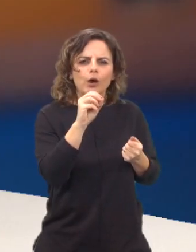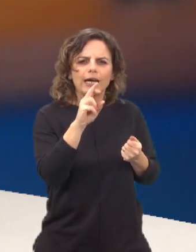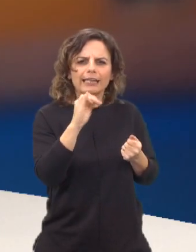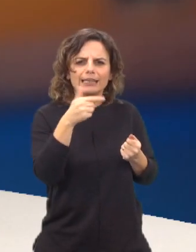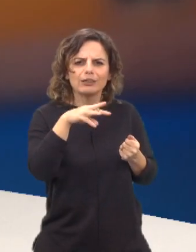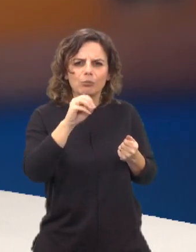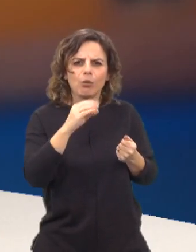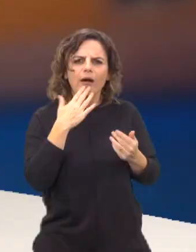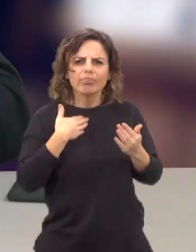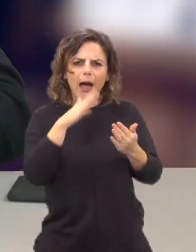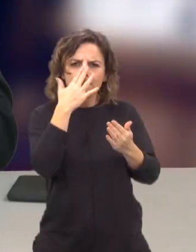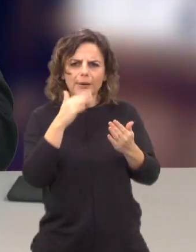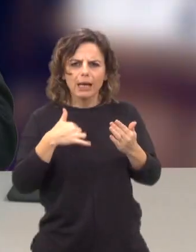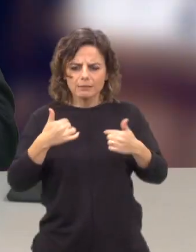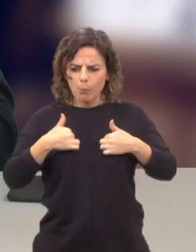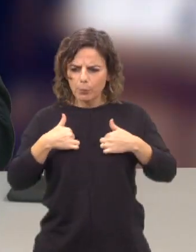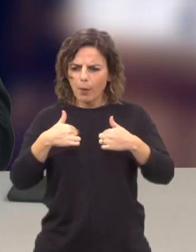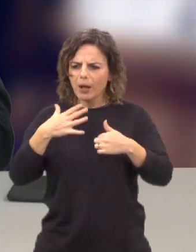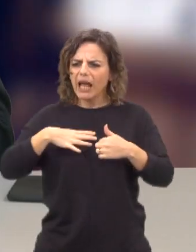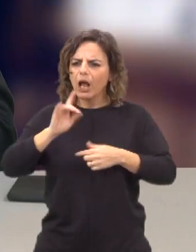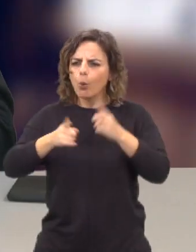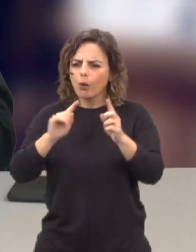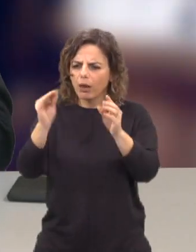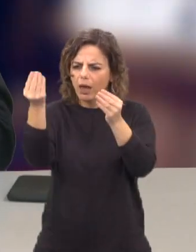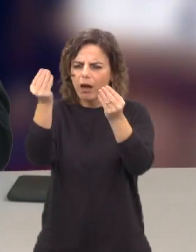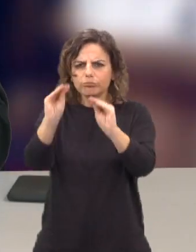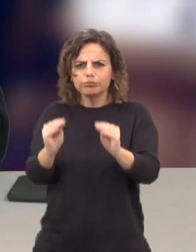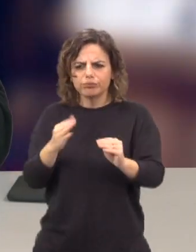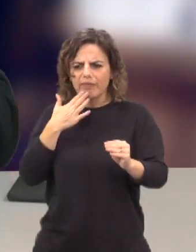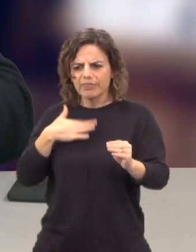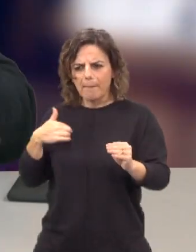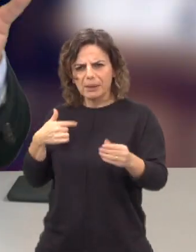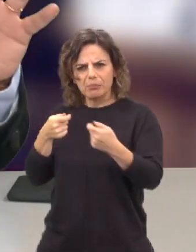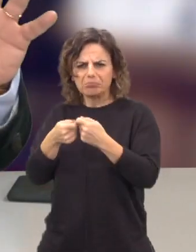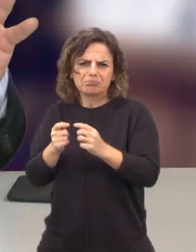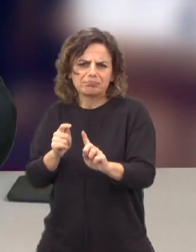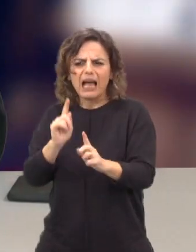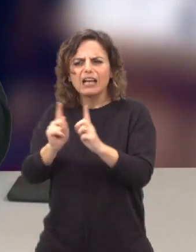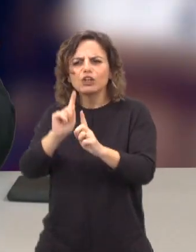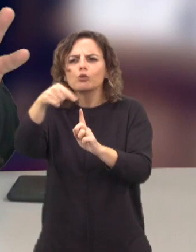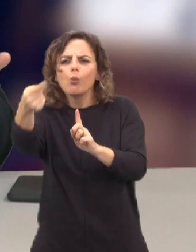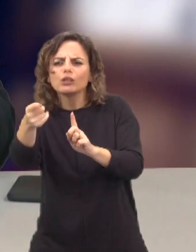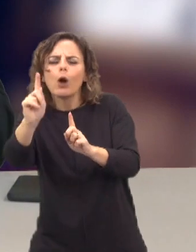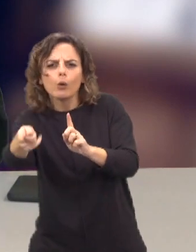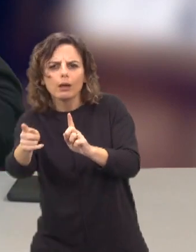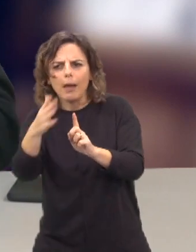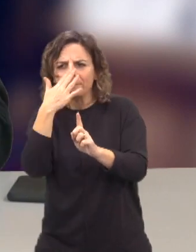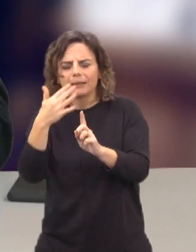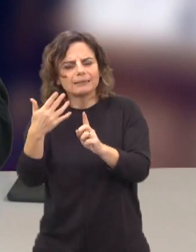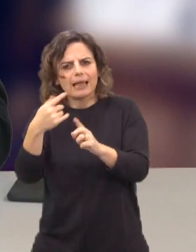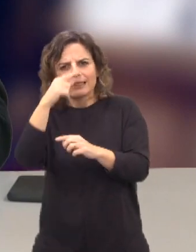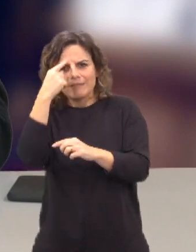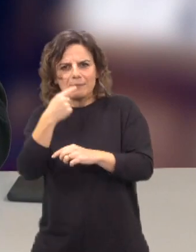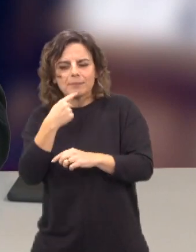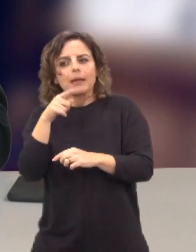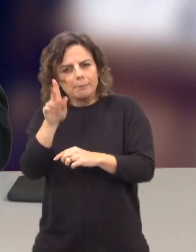muito e portanto nós temos depois dificuldade em perceber o outro, aquilo que é diferente. Portanto, um olhar largo, um olhar crítico é